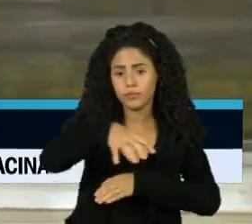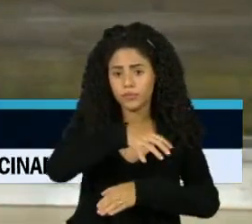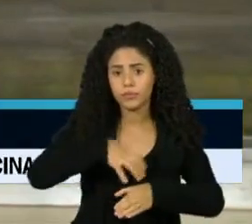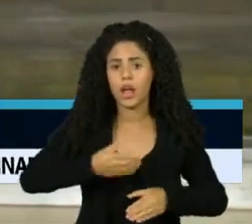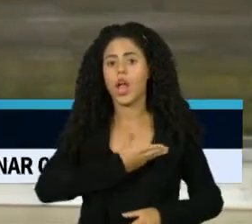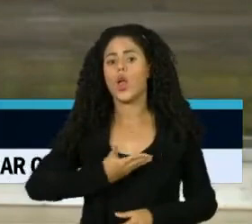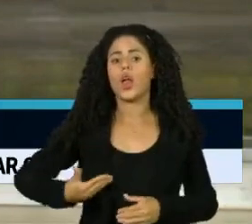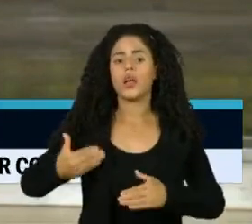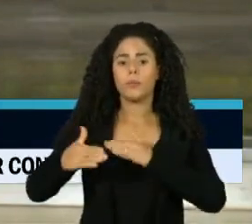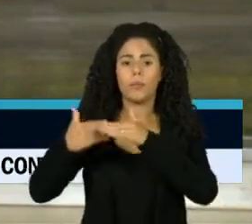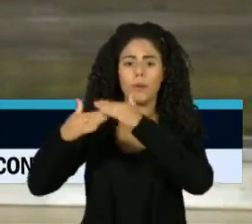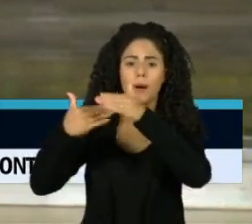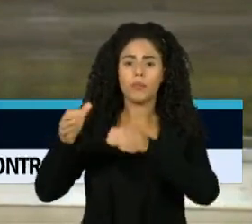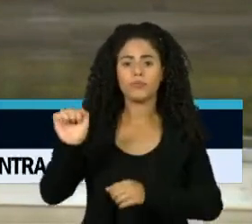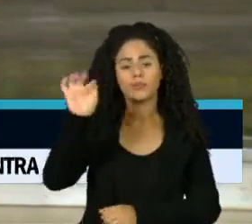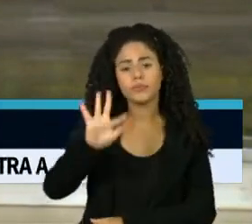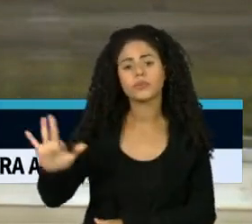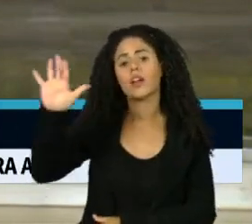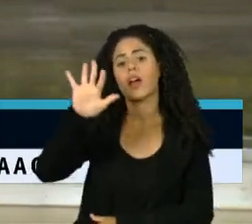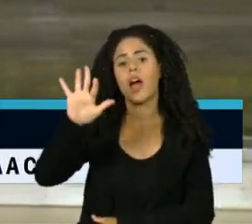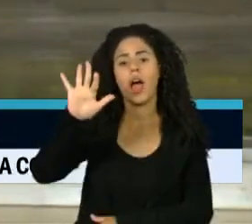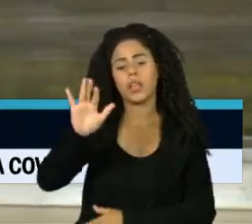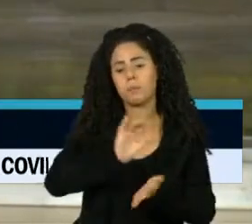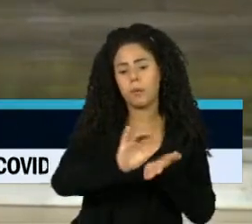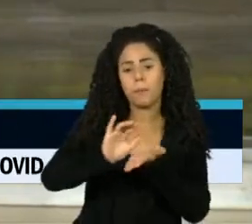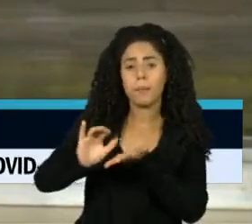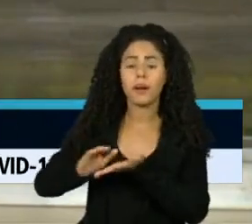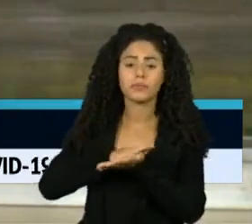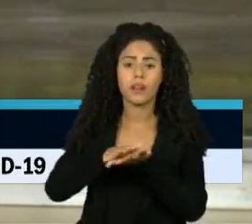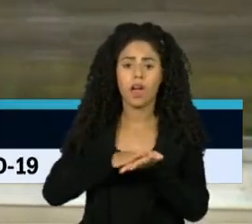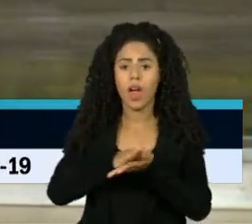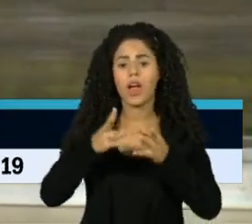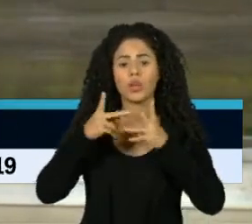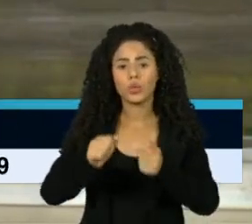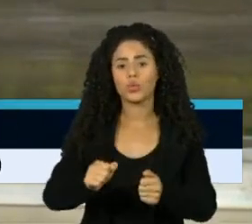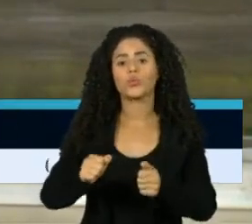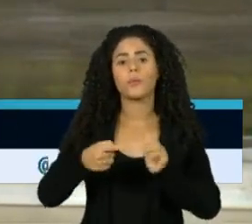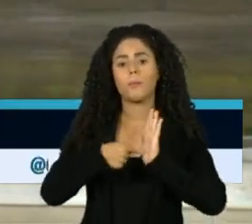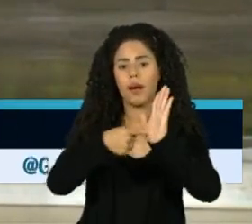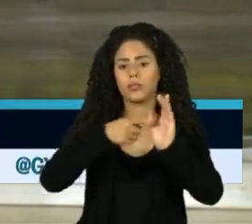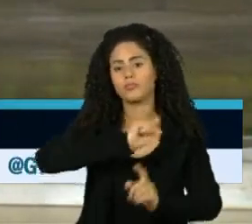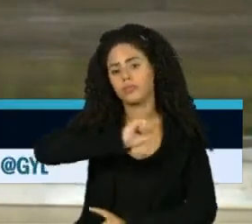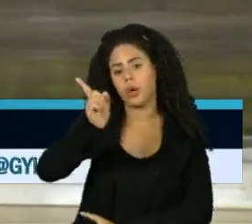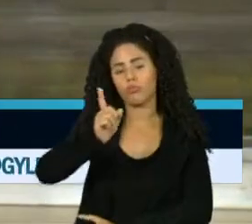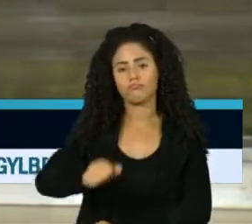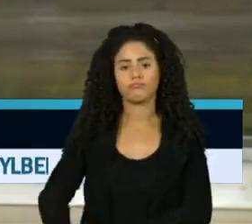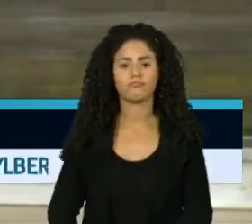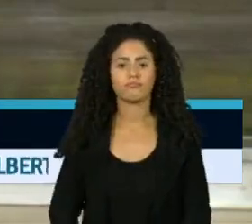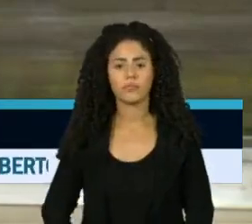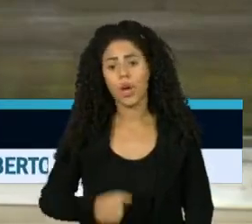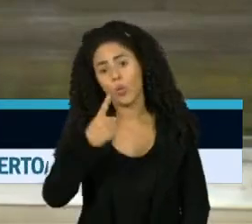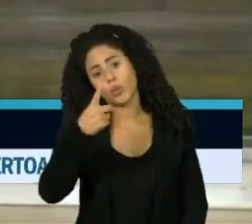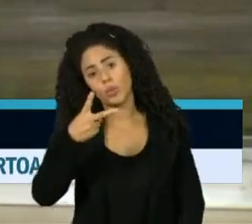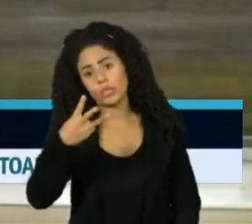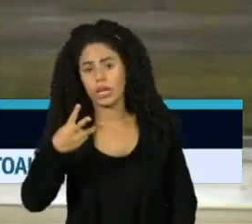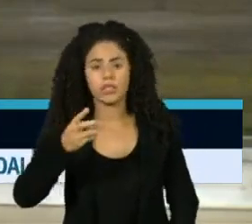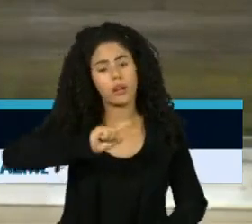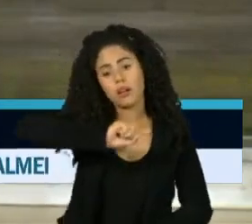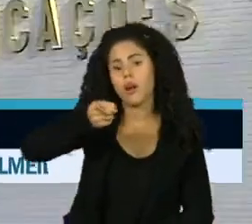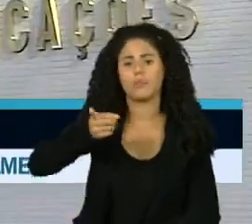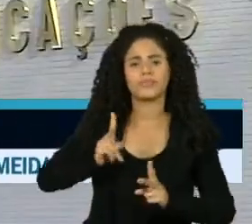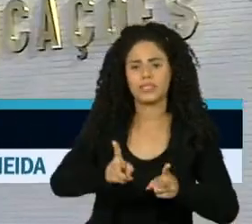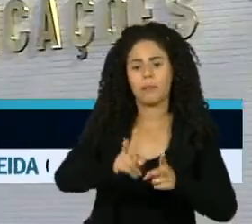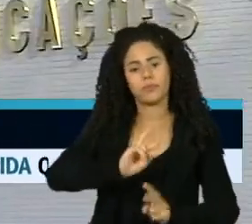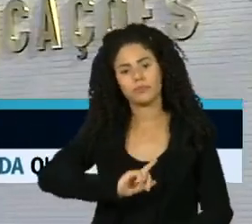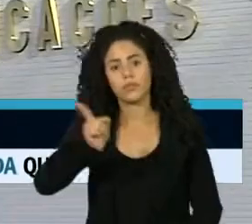governo federal, e a resposta foi negativa. Todas as solicitações foram negadas, todas. E não foi uma, nem duas, nem três, nem quatro. Eram